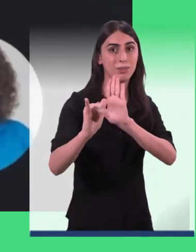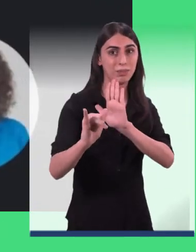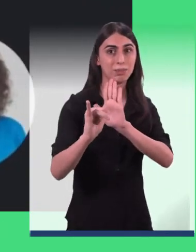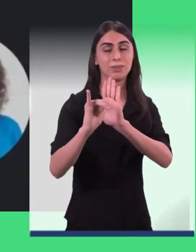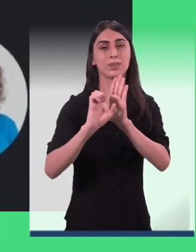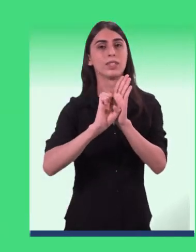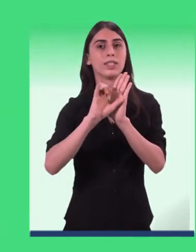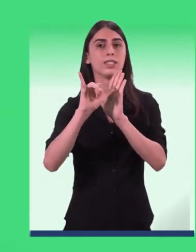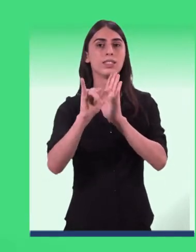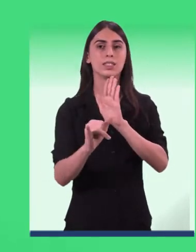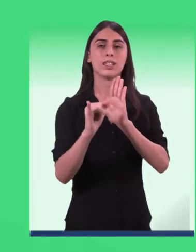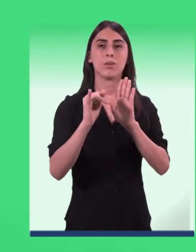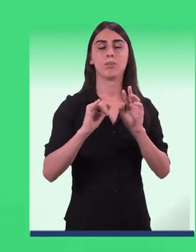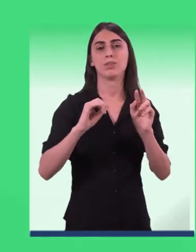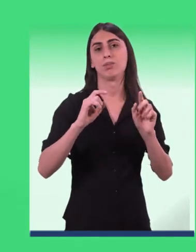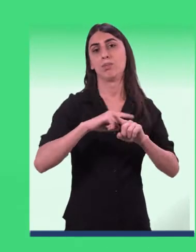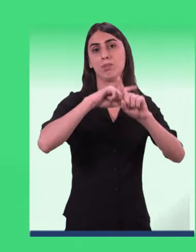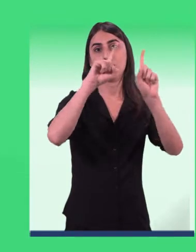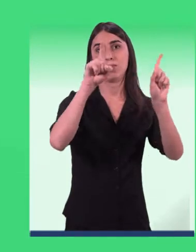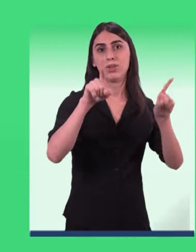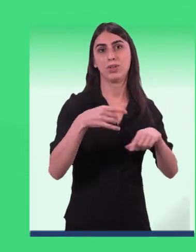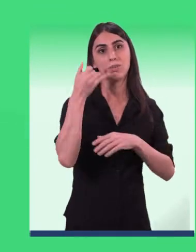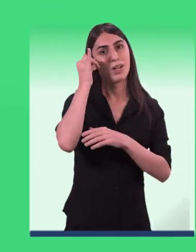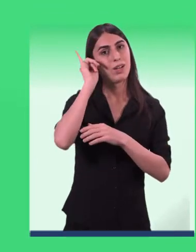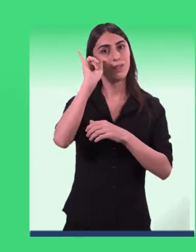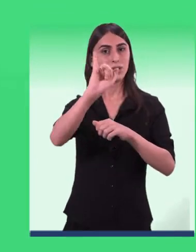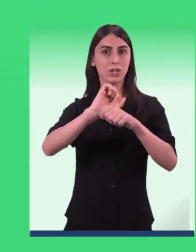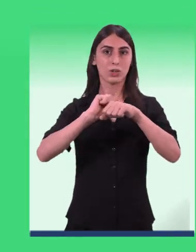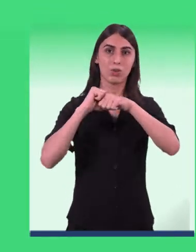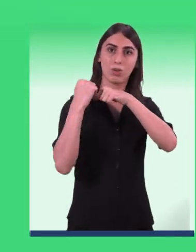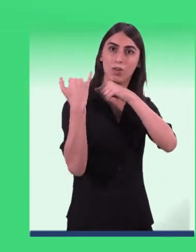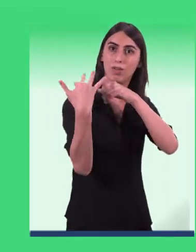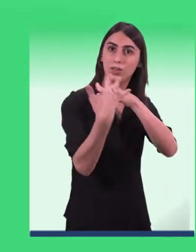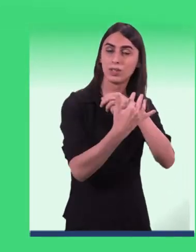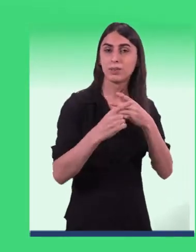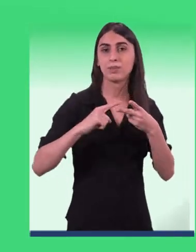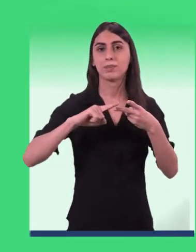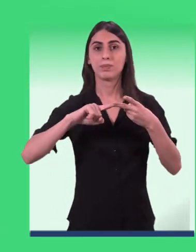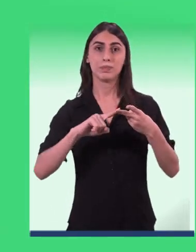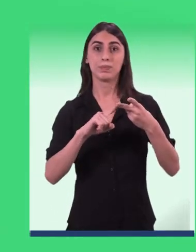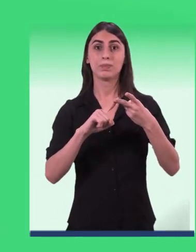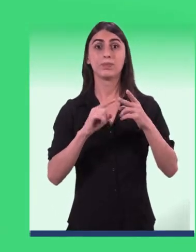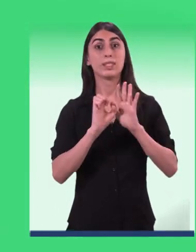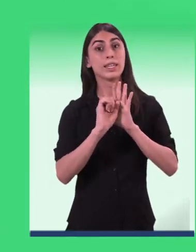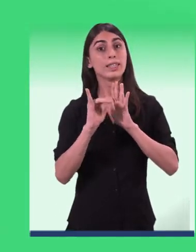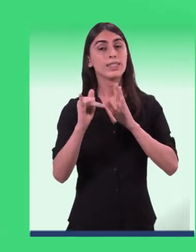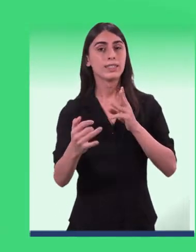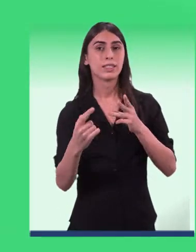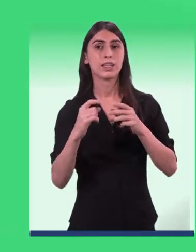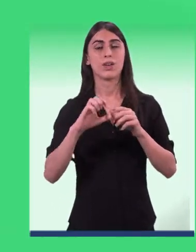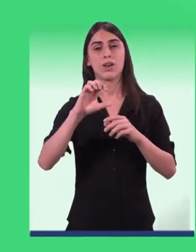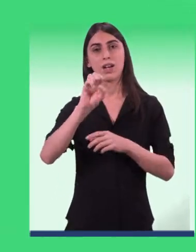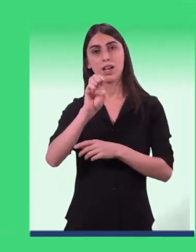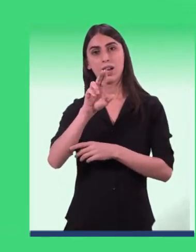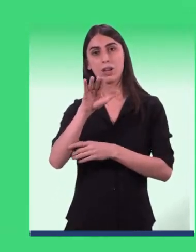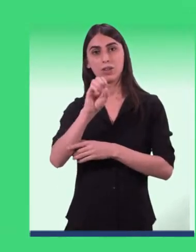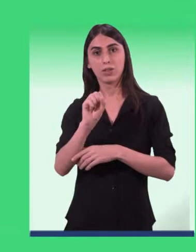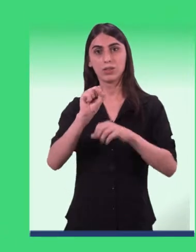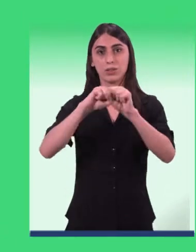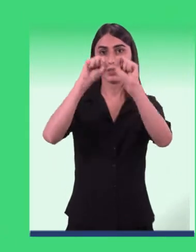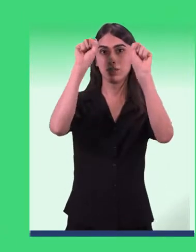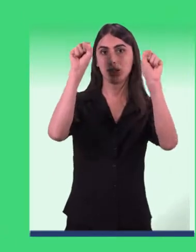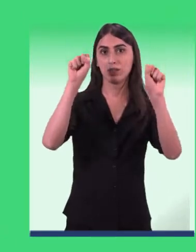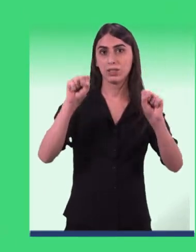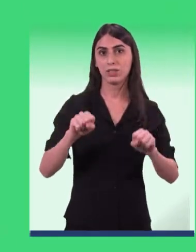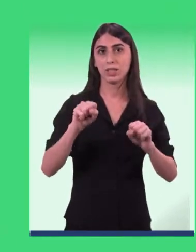editais. Edital para projetos relacionados ao combate dos efeitos da Covid-19, edital para desenvolver o ecossistema de